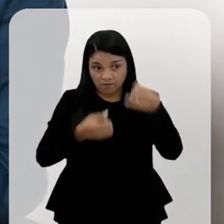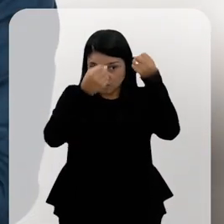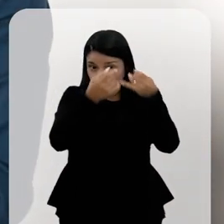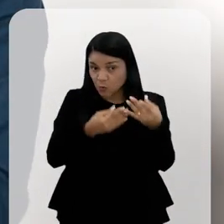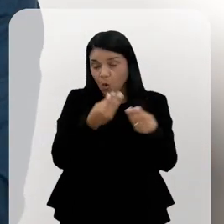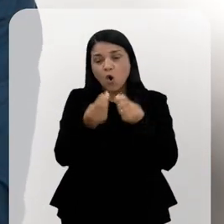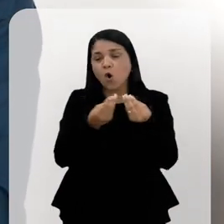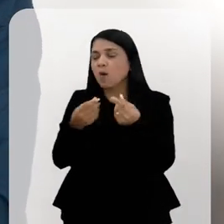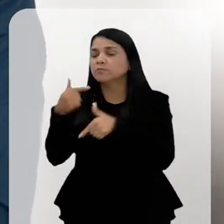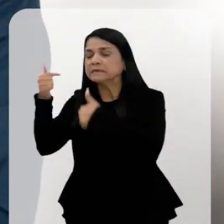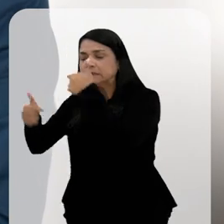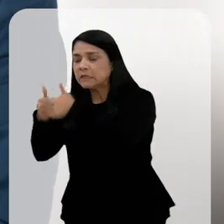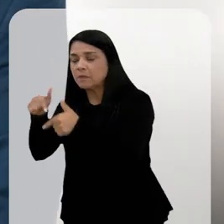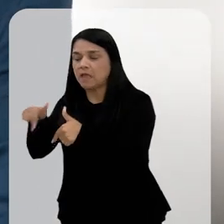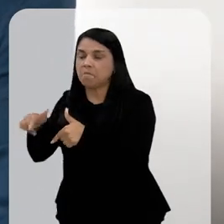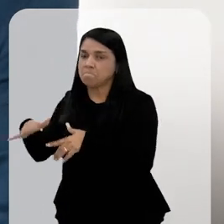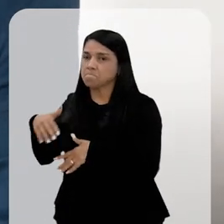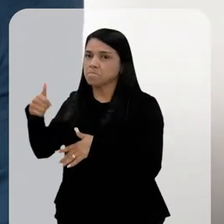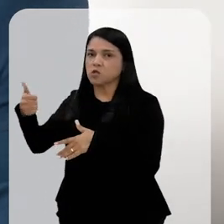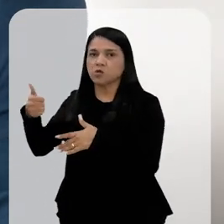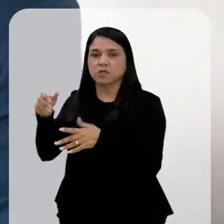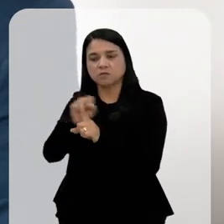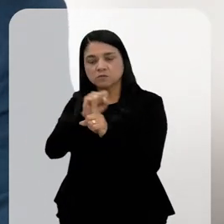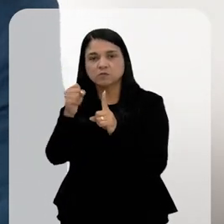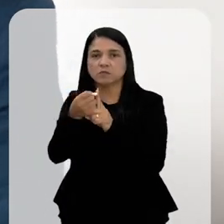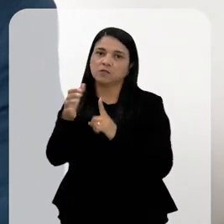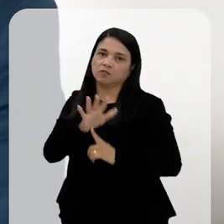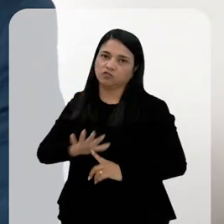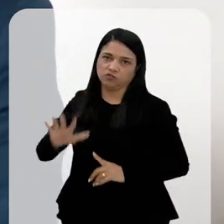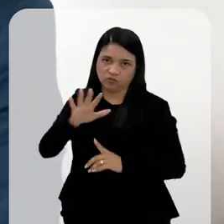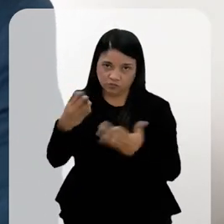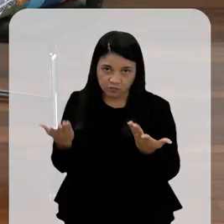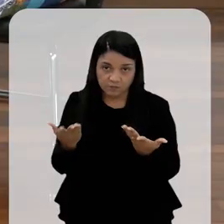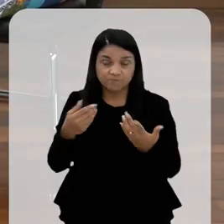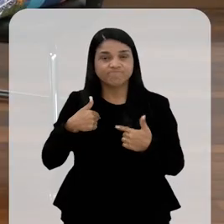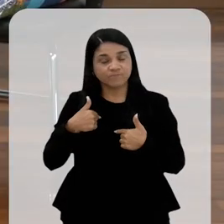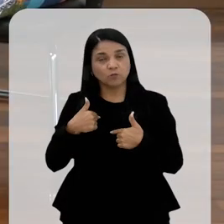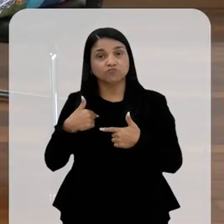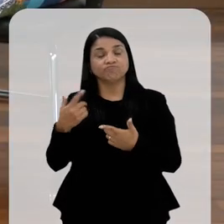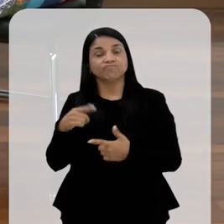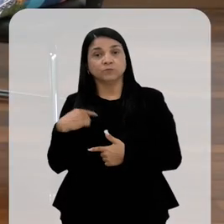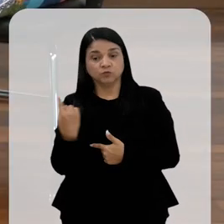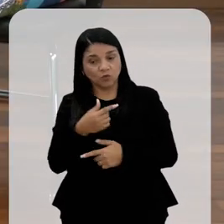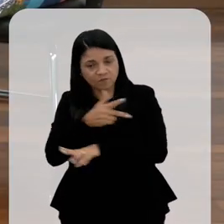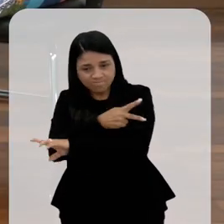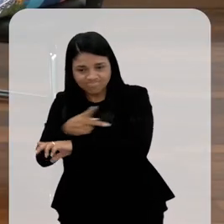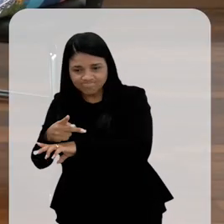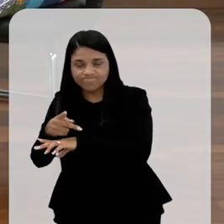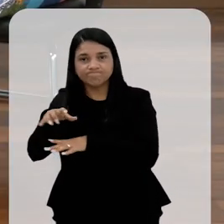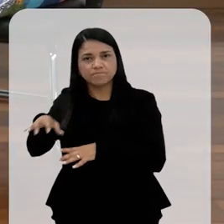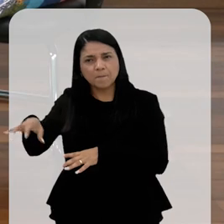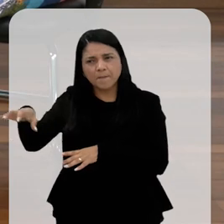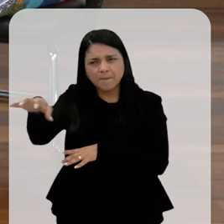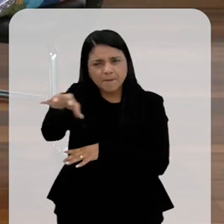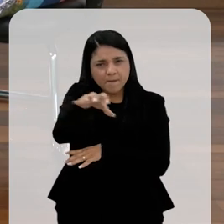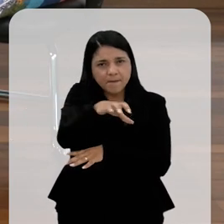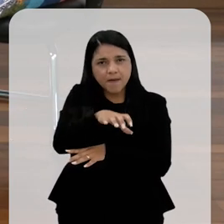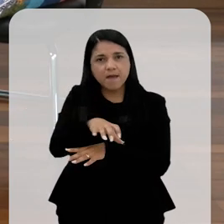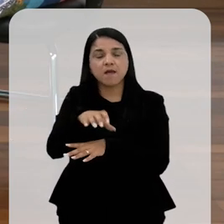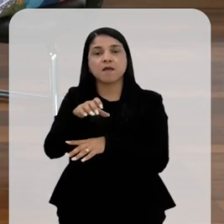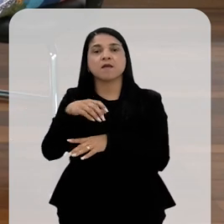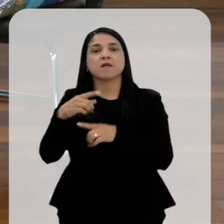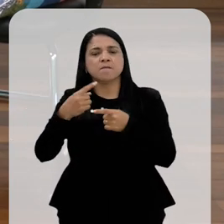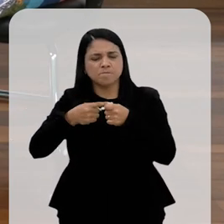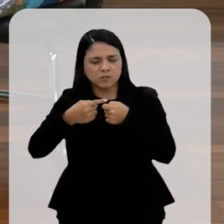pode ser de alguma maneira trabalhada para a melhoria da sociedade como um todo. Nós percorremos diversos territórios,